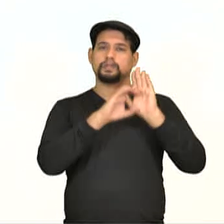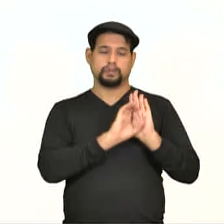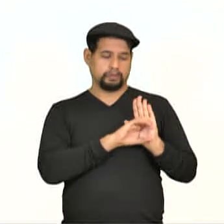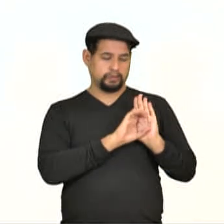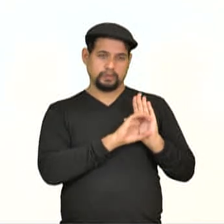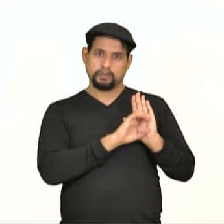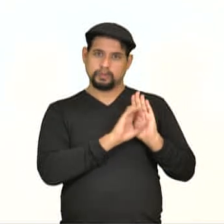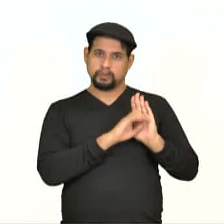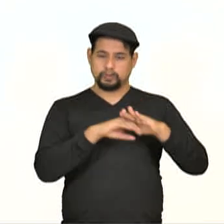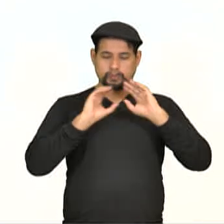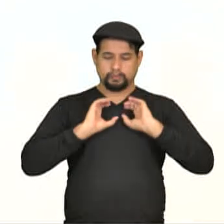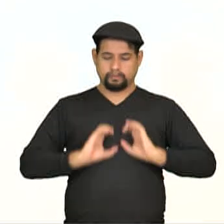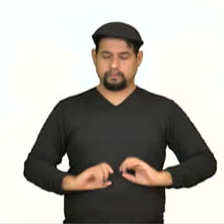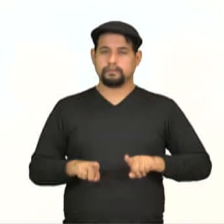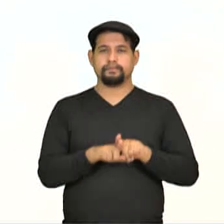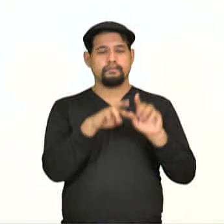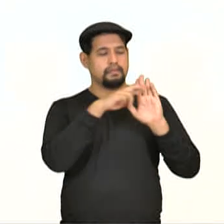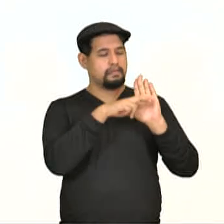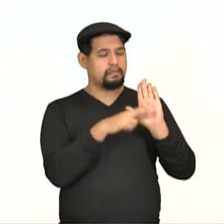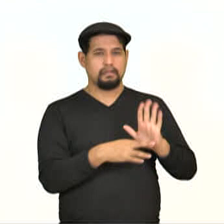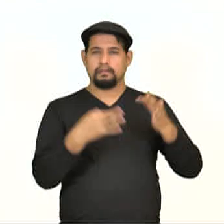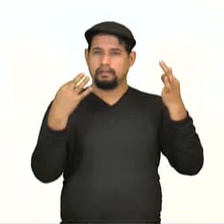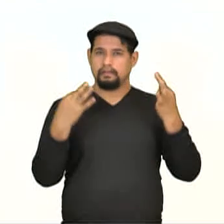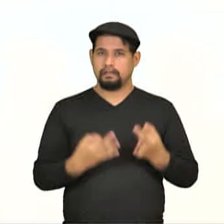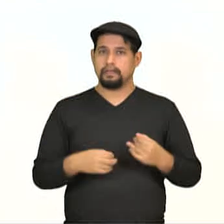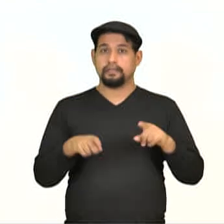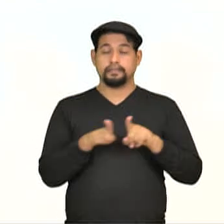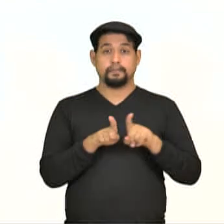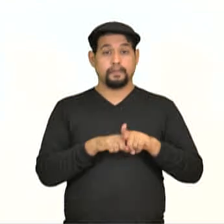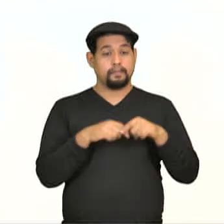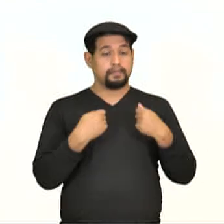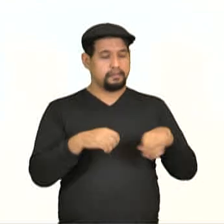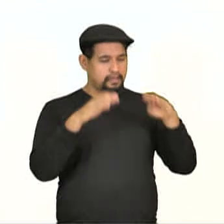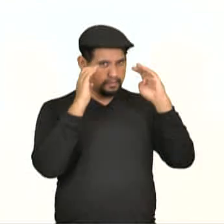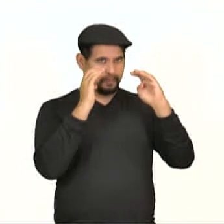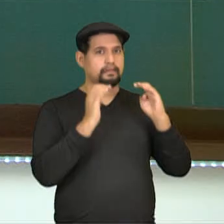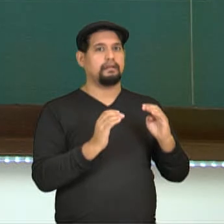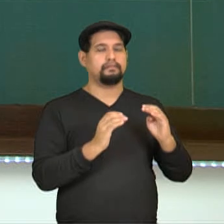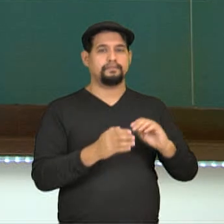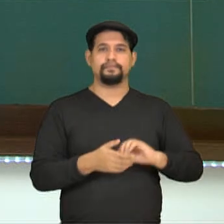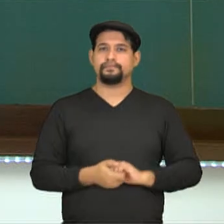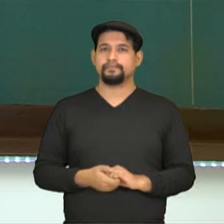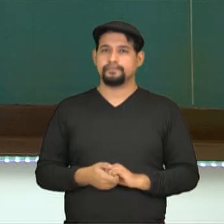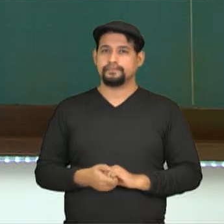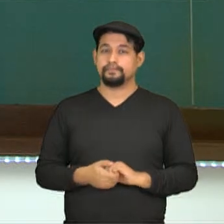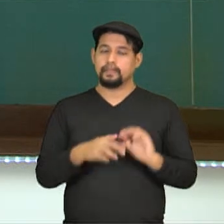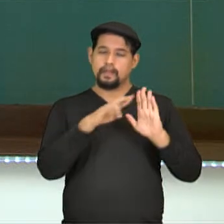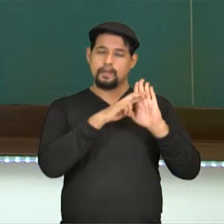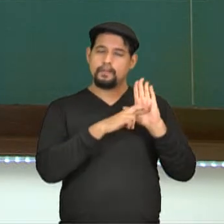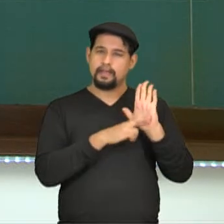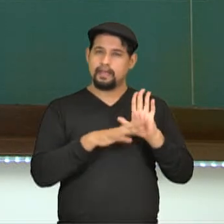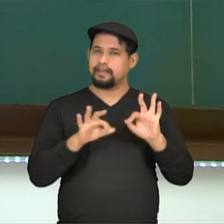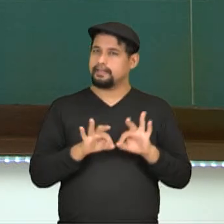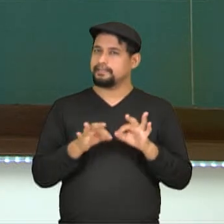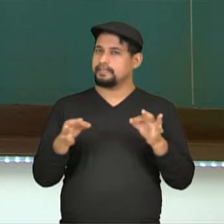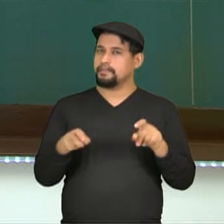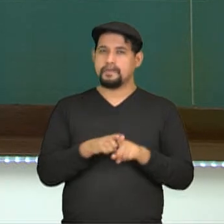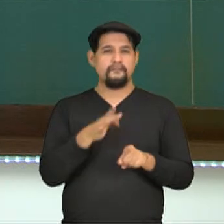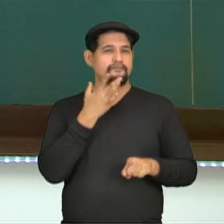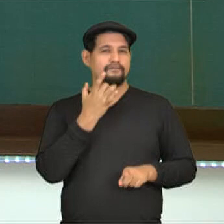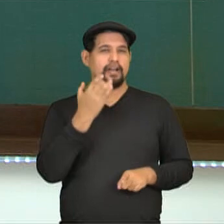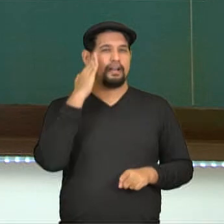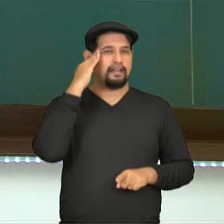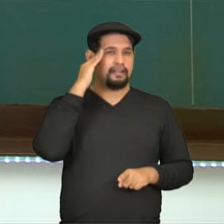de cidadania com regras bem definidas, tais como respeitar e ser respeitado. Então essa é uma regra bem simples e fácil de